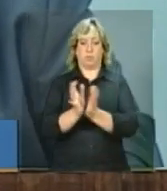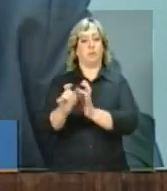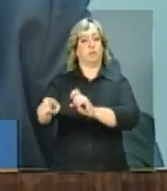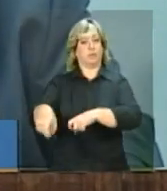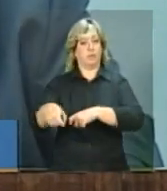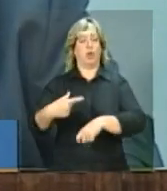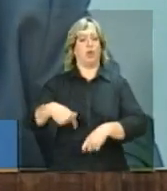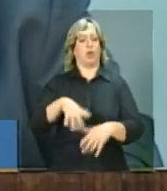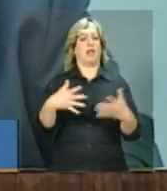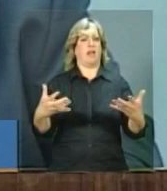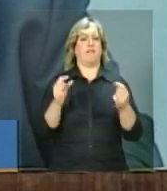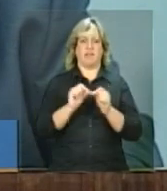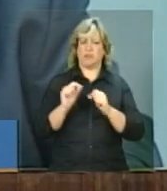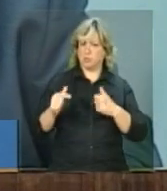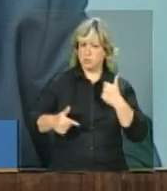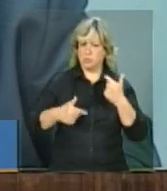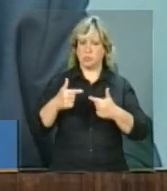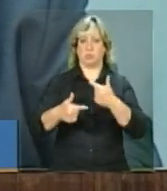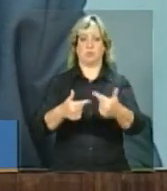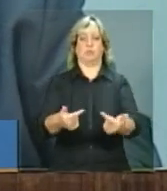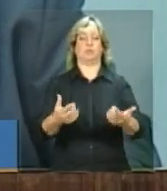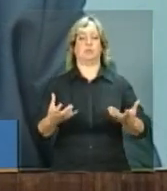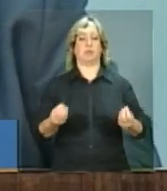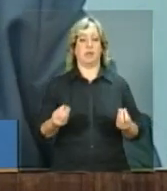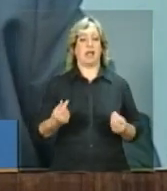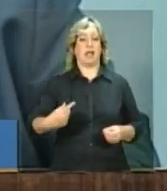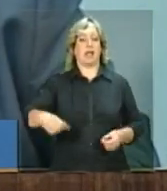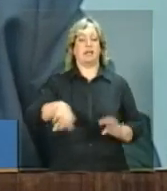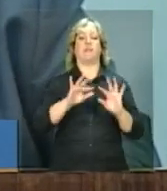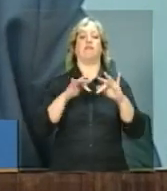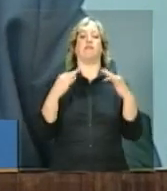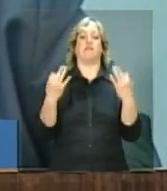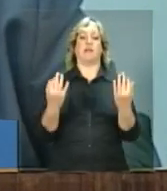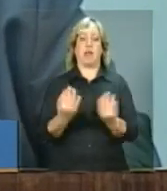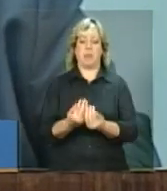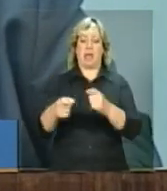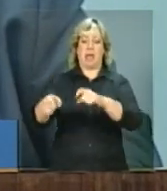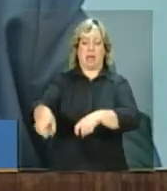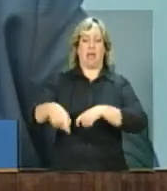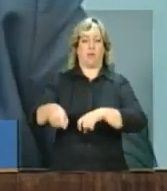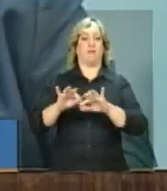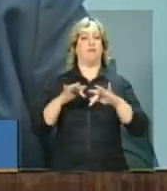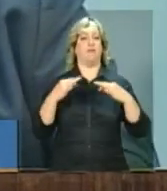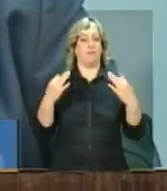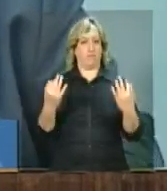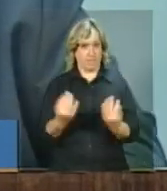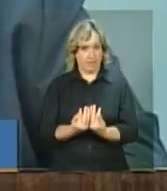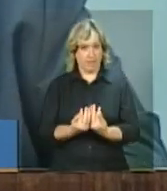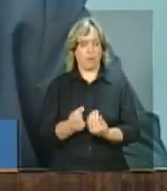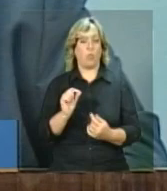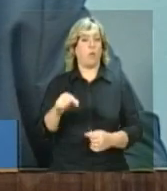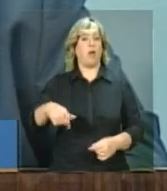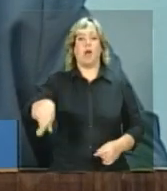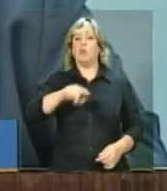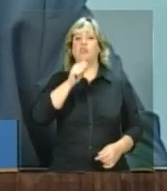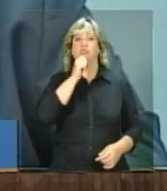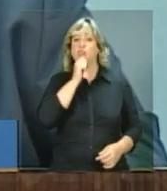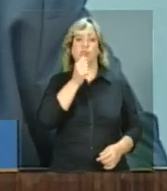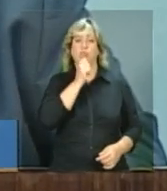fazer uma grande ação de estruturação produtiva dessas famílias de agricultores familiares, que ainda não estão